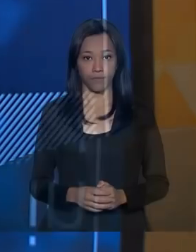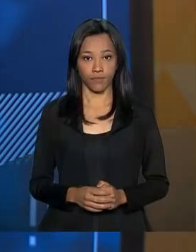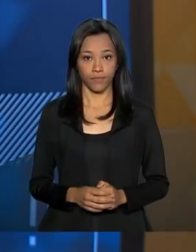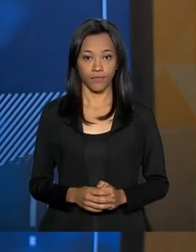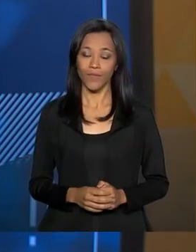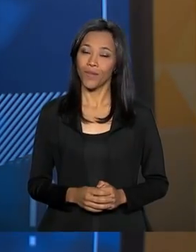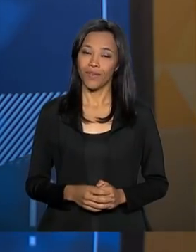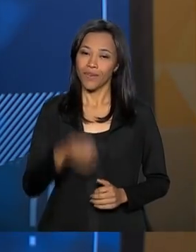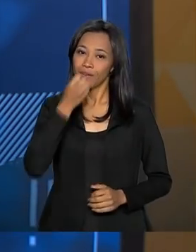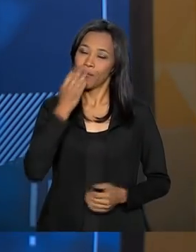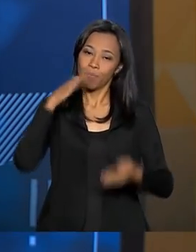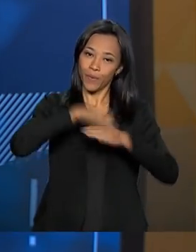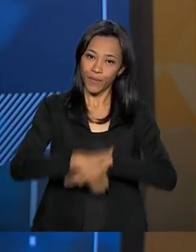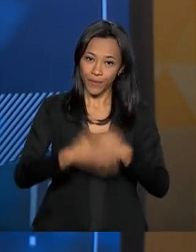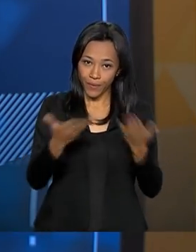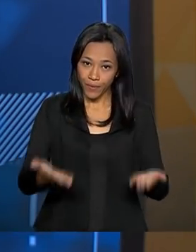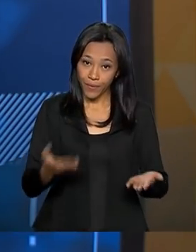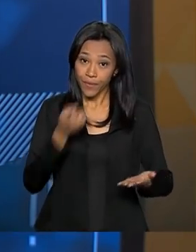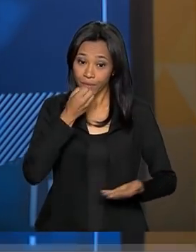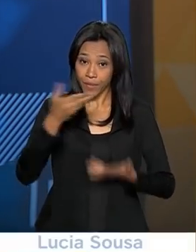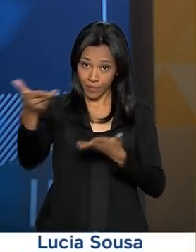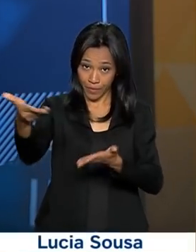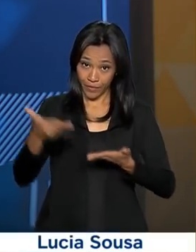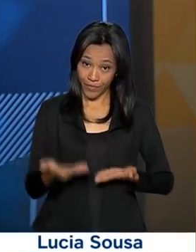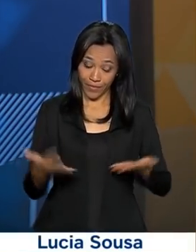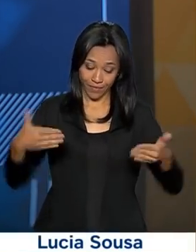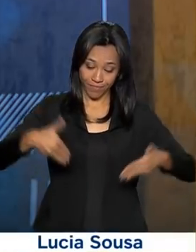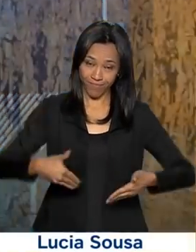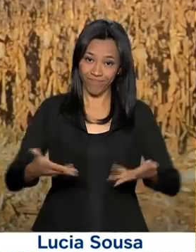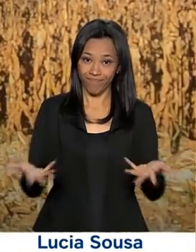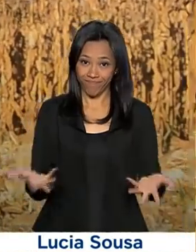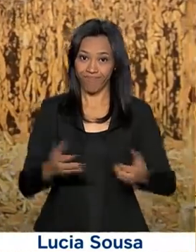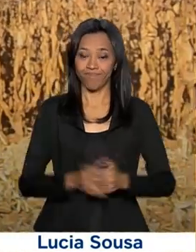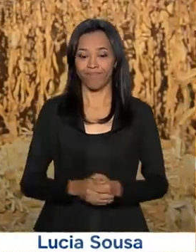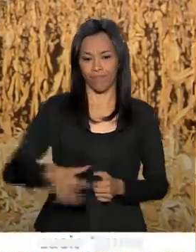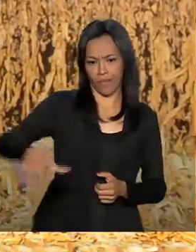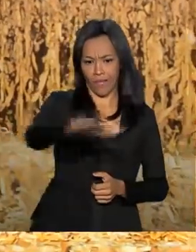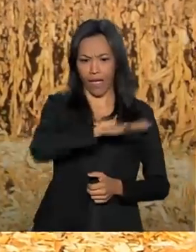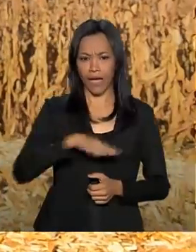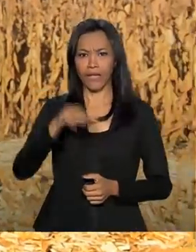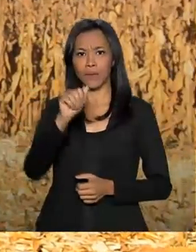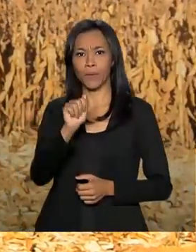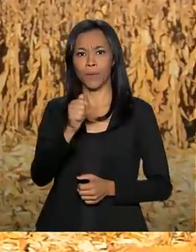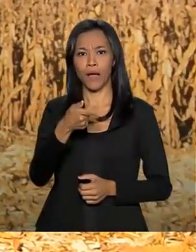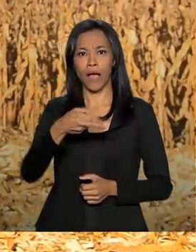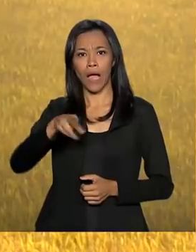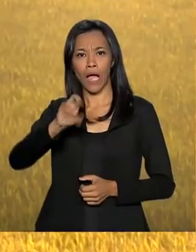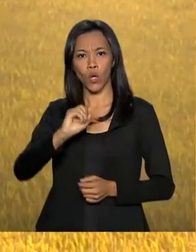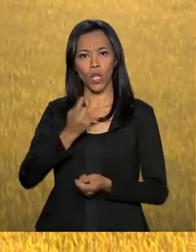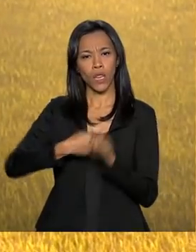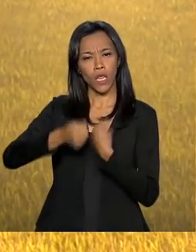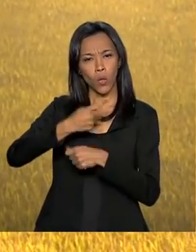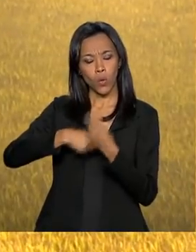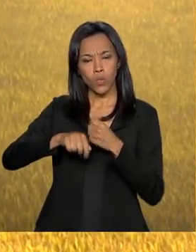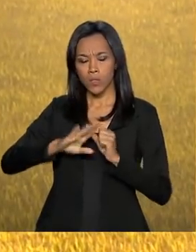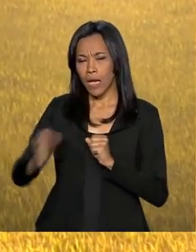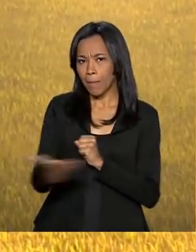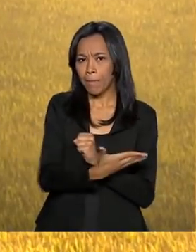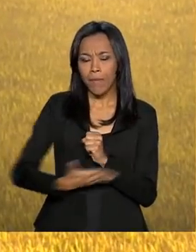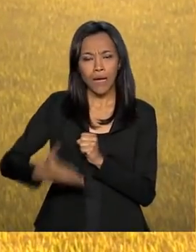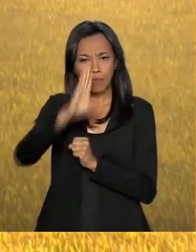Olá, boa noite e seja bem-vindo ao Brasil em Pauta. O agronegócio é a base fundamental de toda a sociedade,